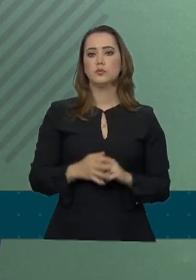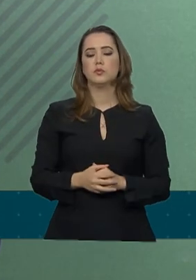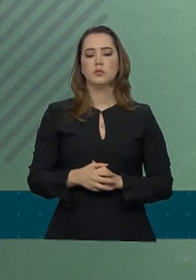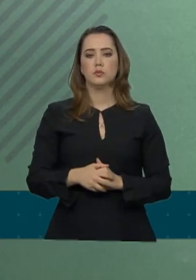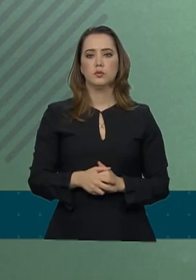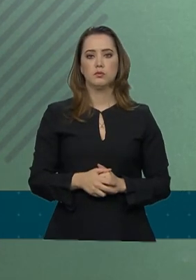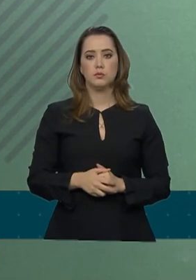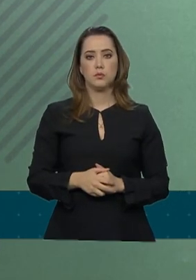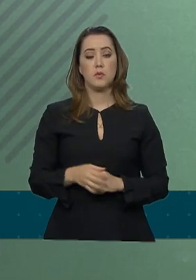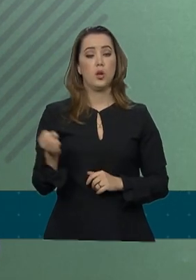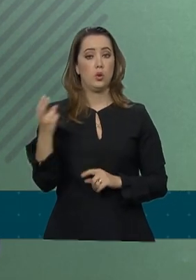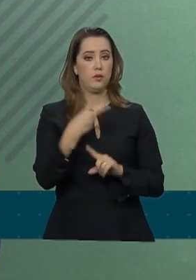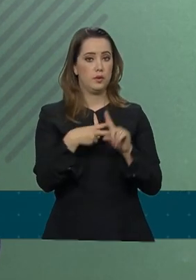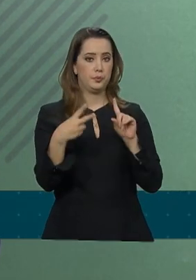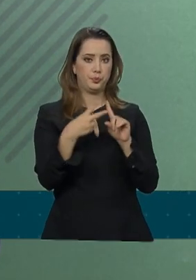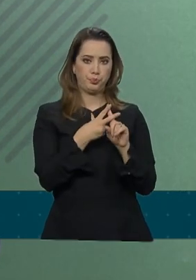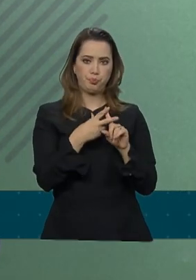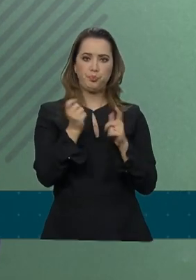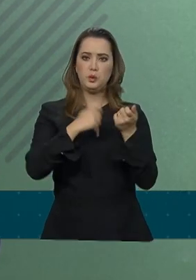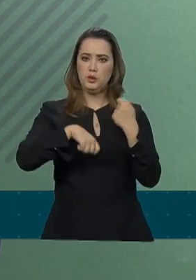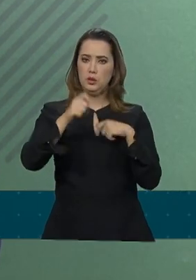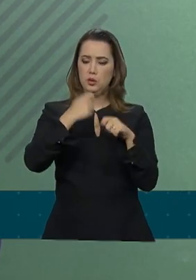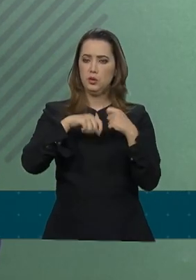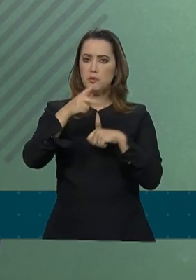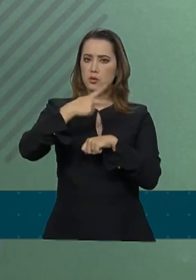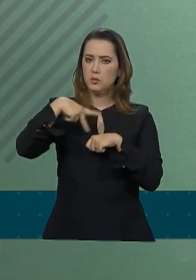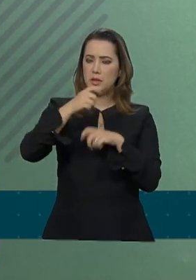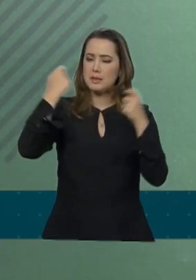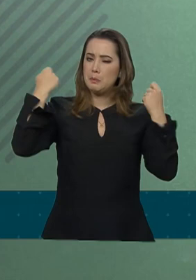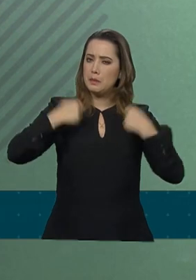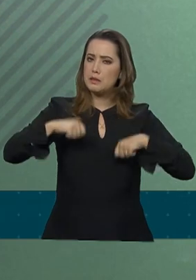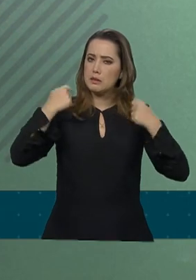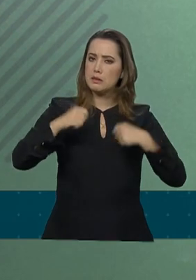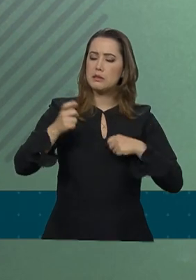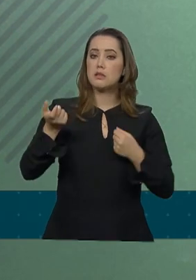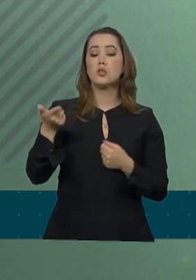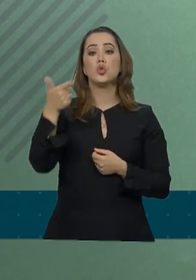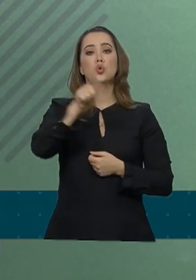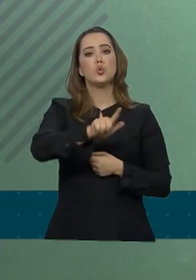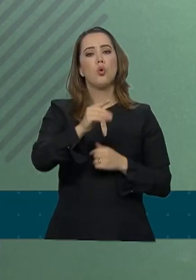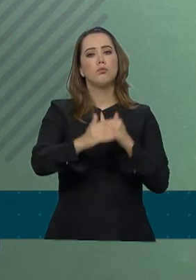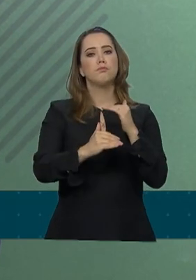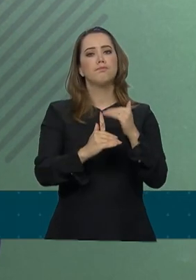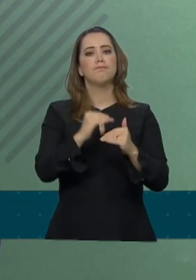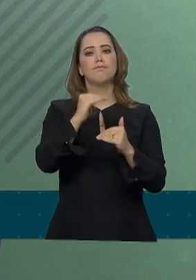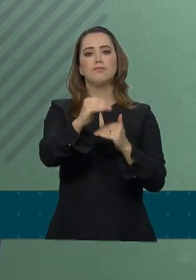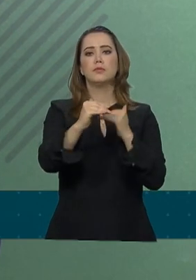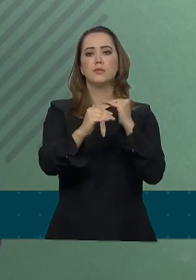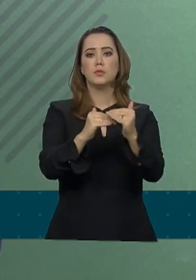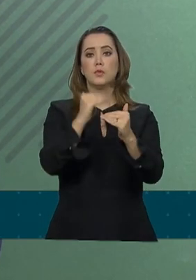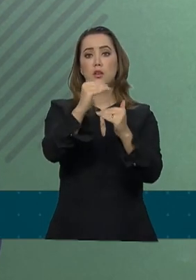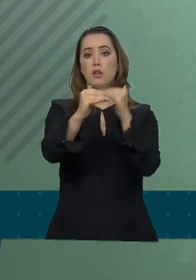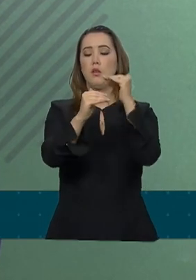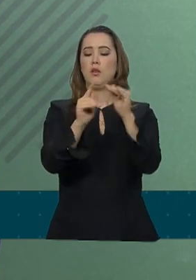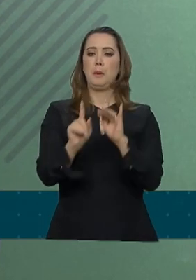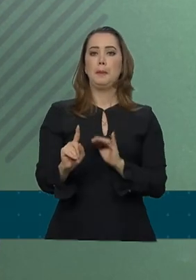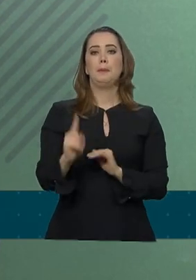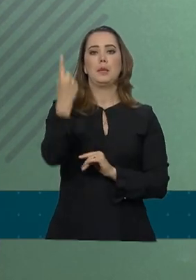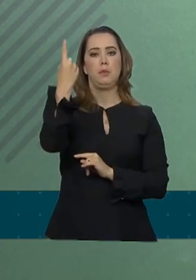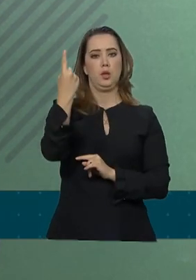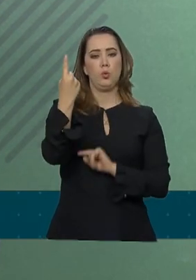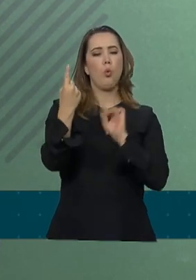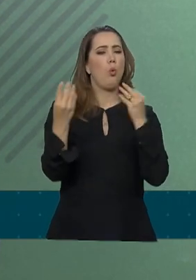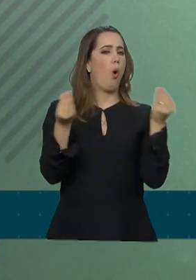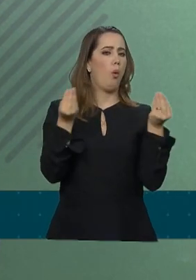Sobre a Nova Previdência, a economia do país precisa voltar a crescer. O primeiro passo é